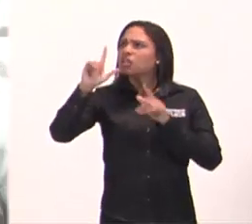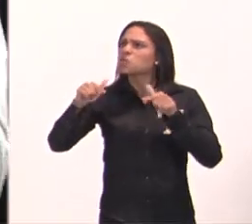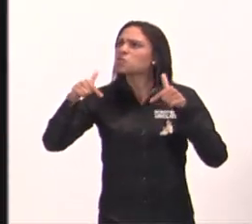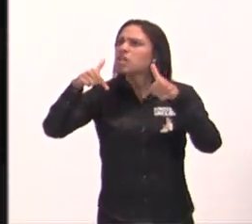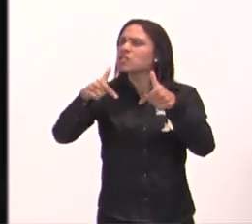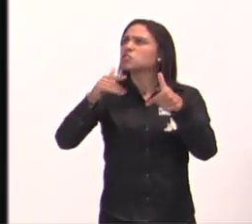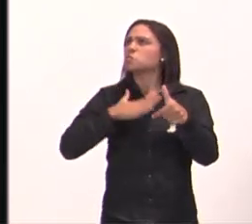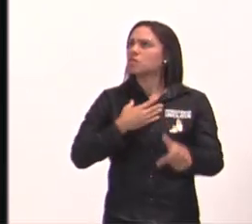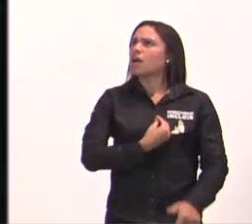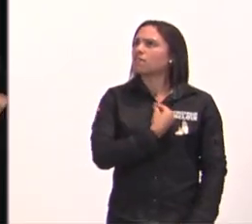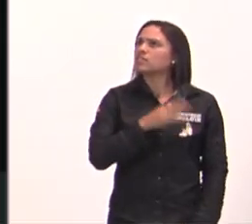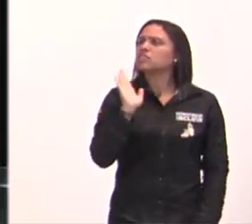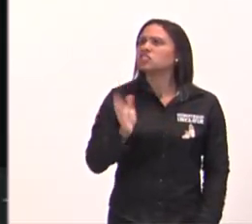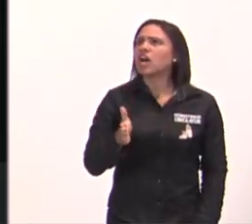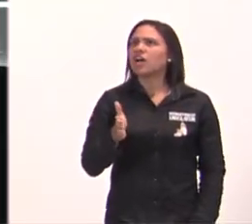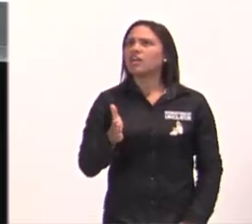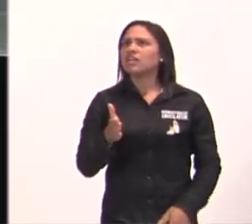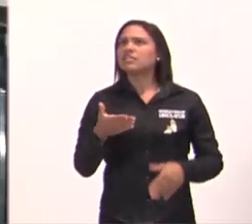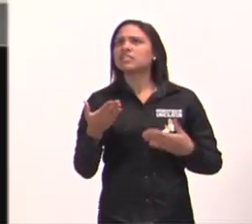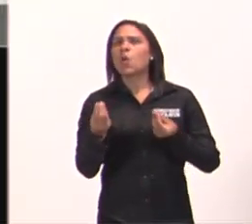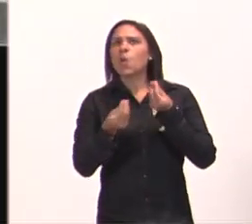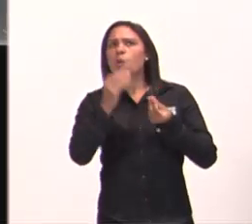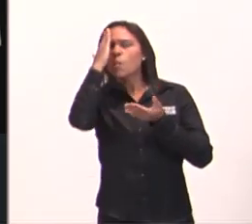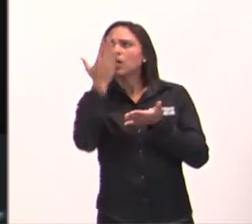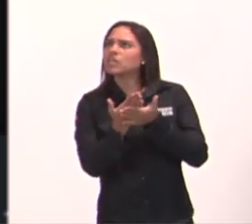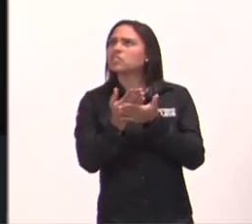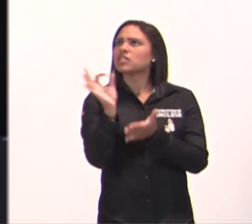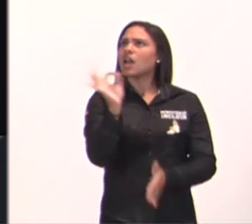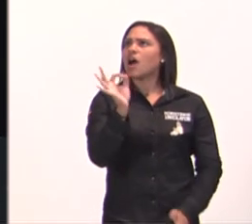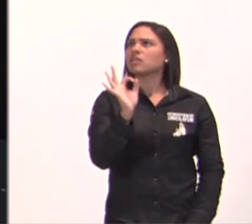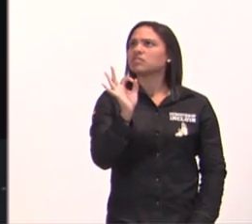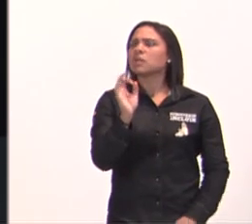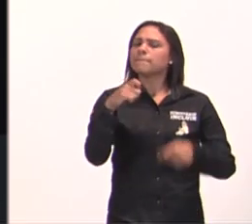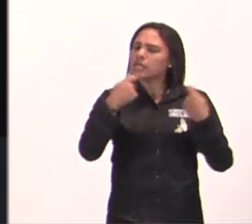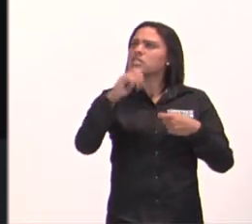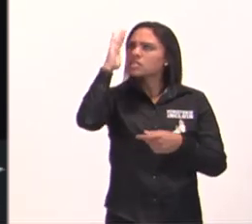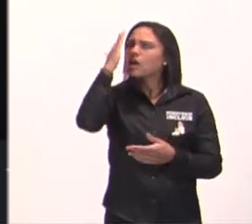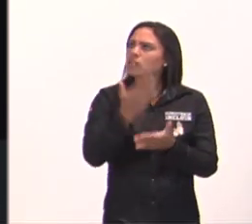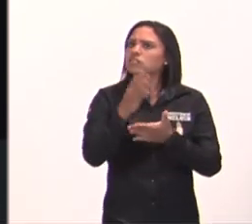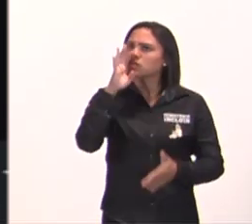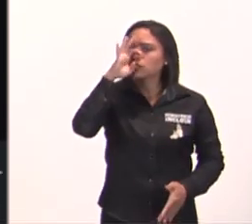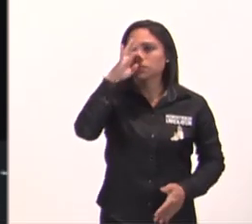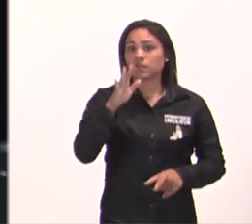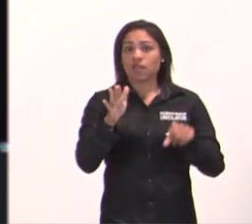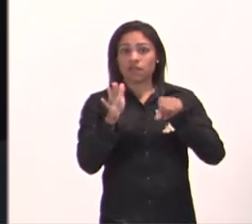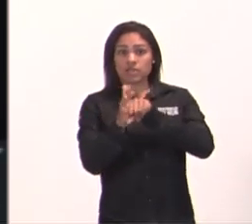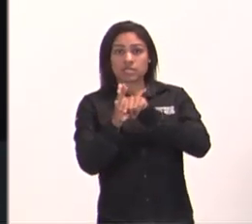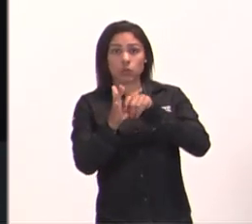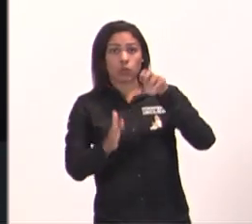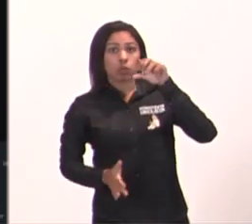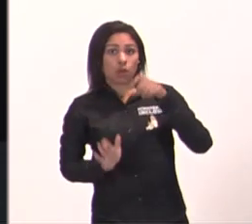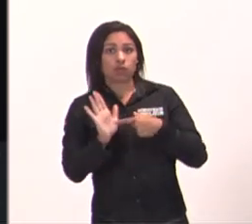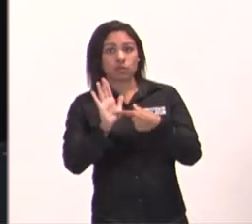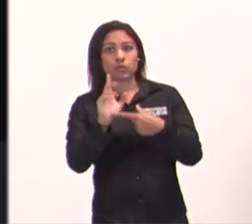desconfiança, é o que ele vai dizer aqui, no versículo 8, e no versículo 9, dá uma olhada, venham,